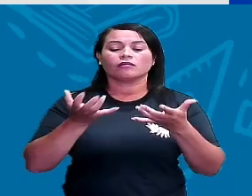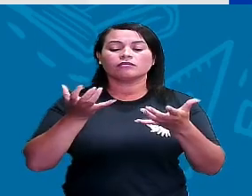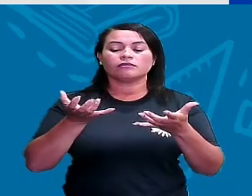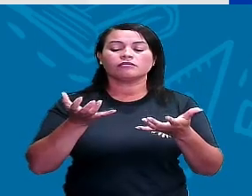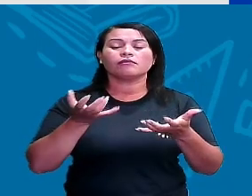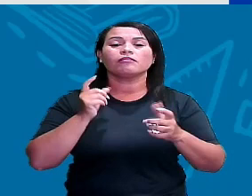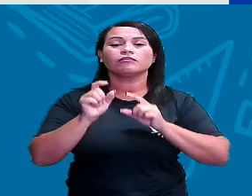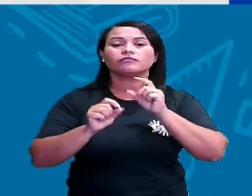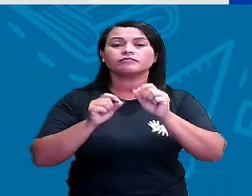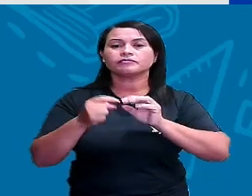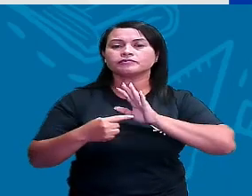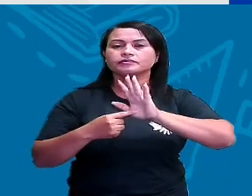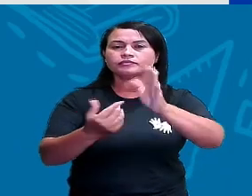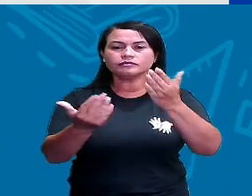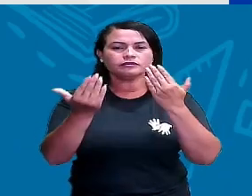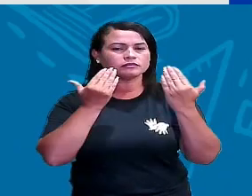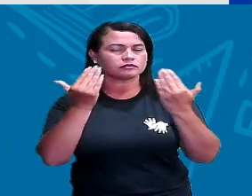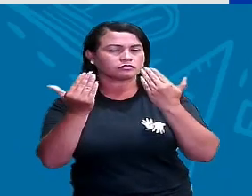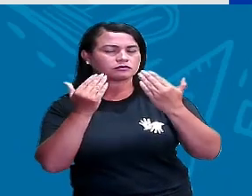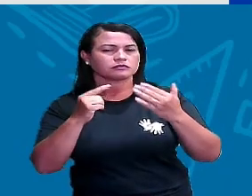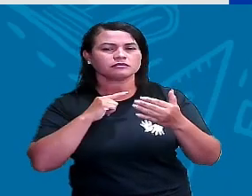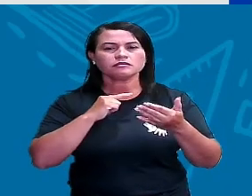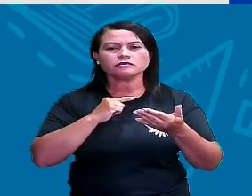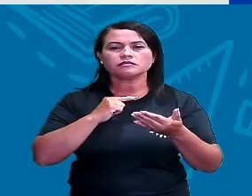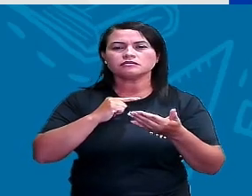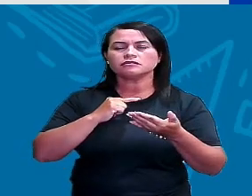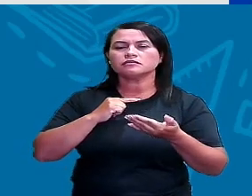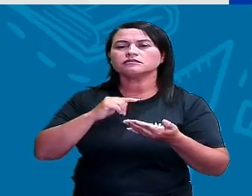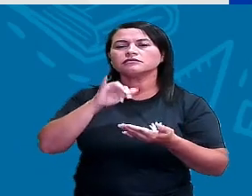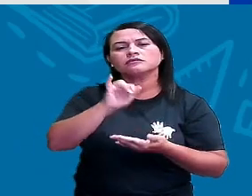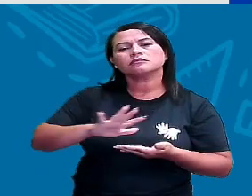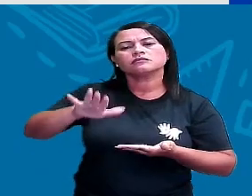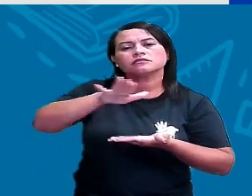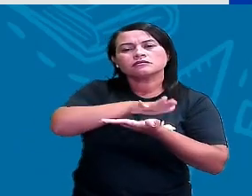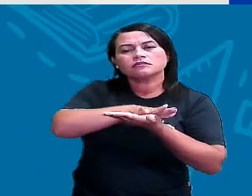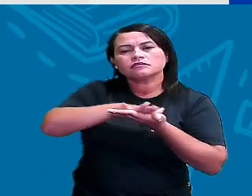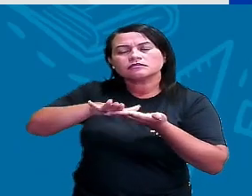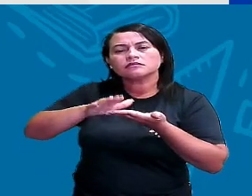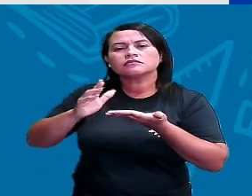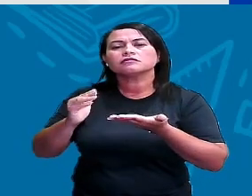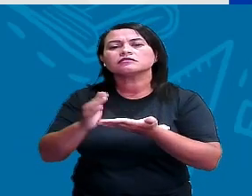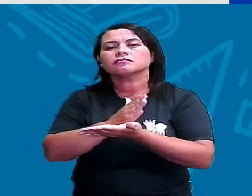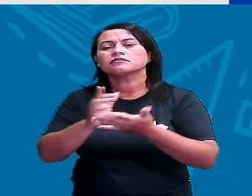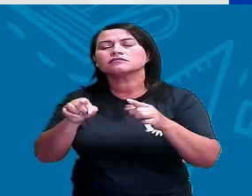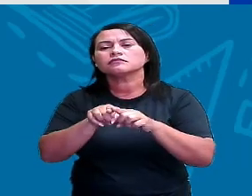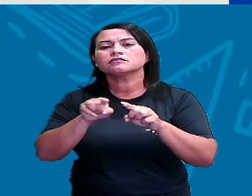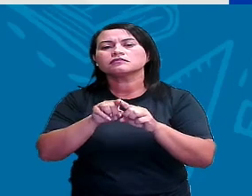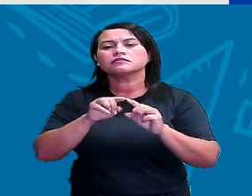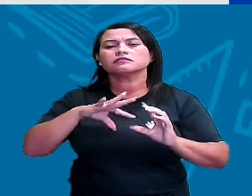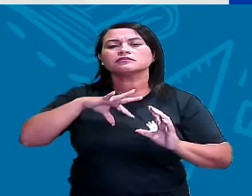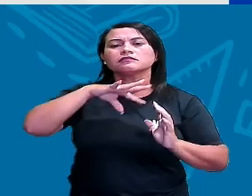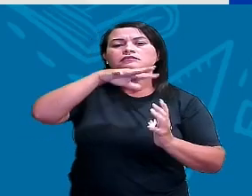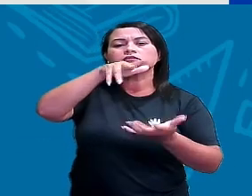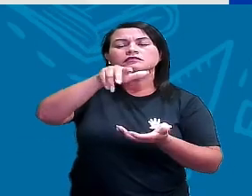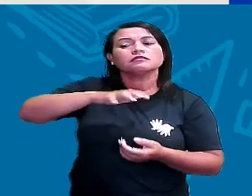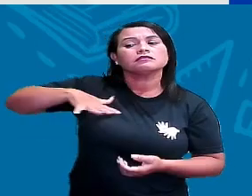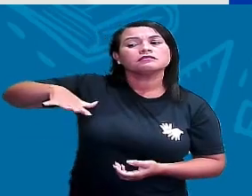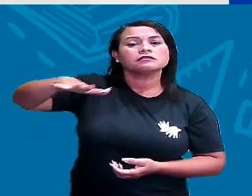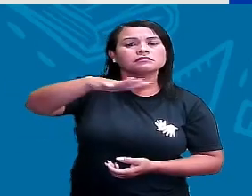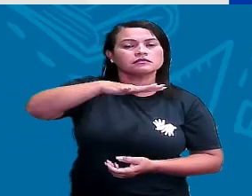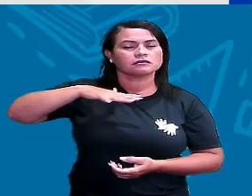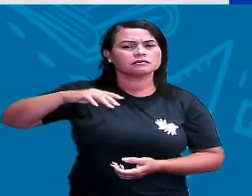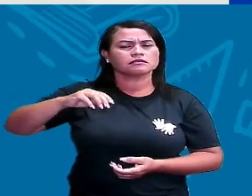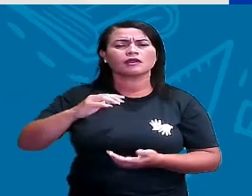aqui um comparativo entre as figuras planas e as espaciais. Por que eu quero fazer esse comparativo? Porque as